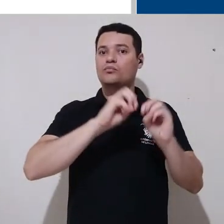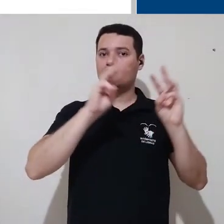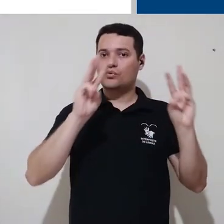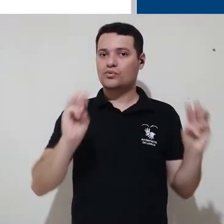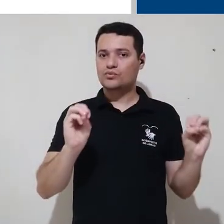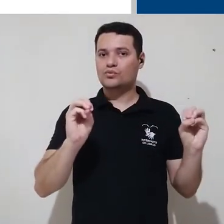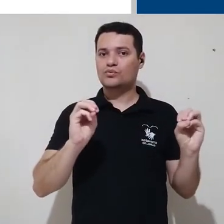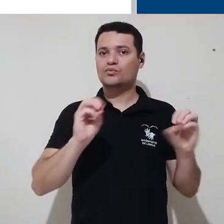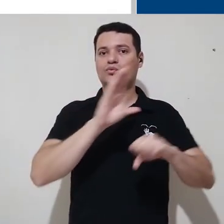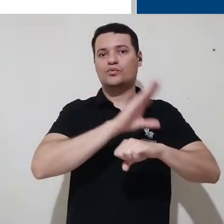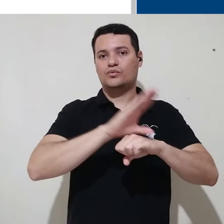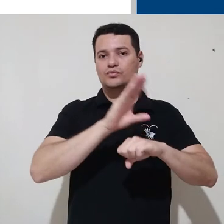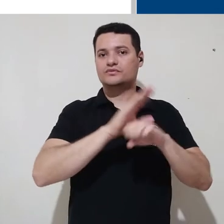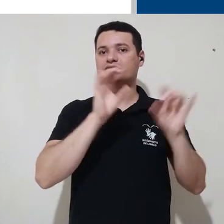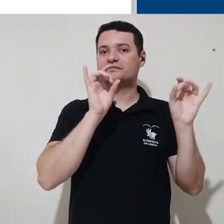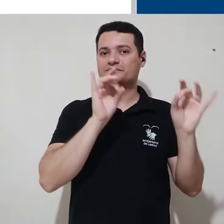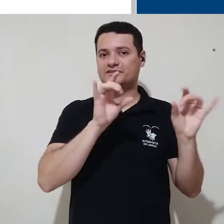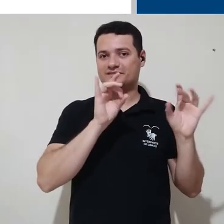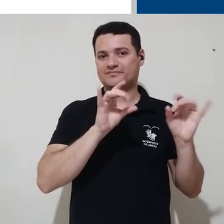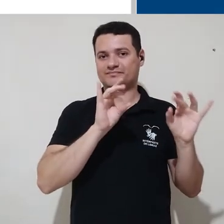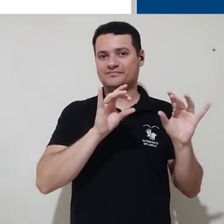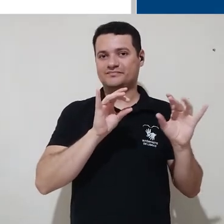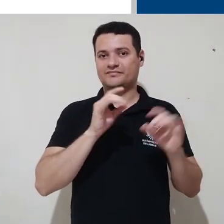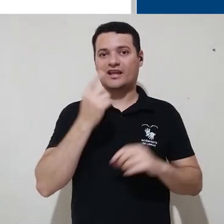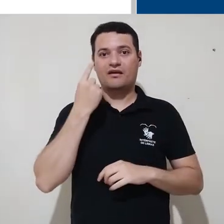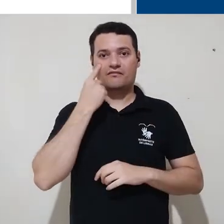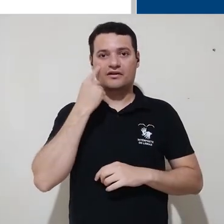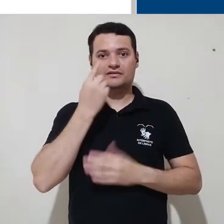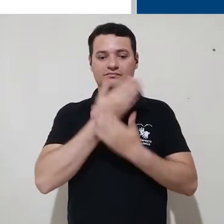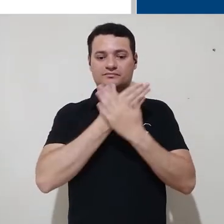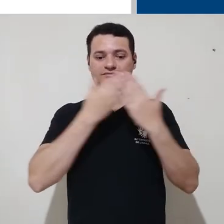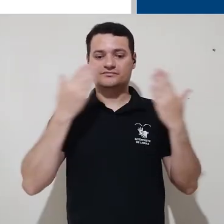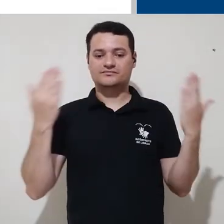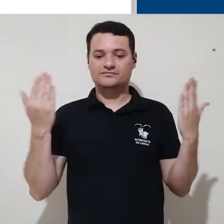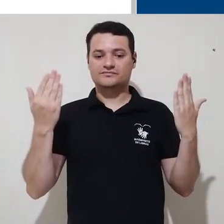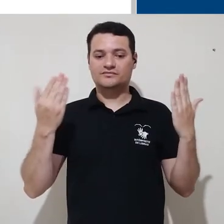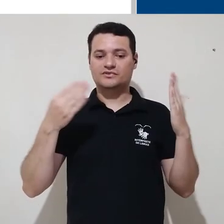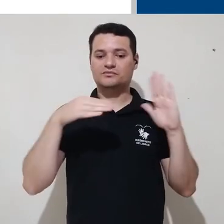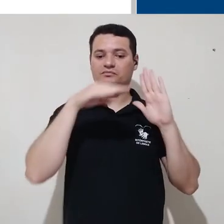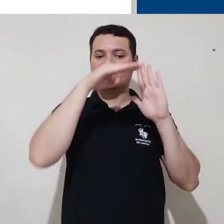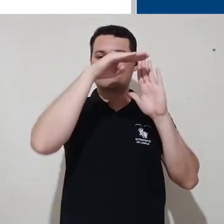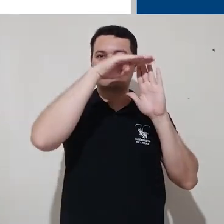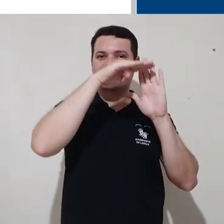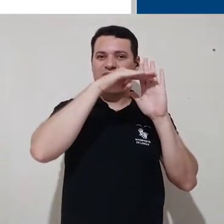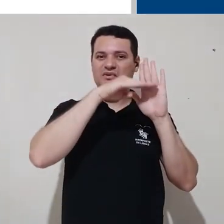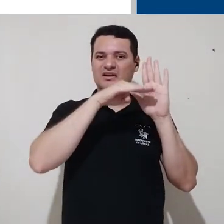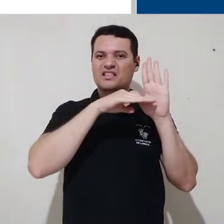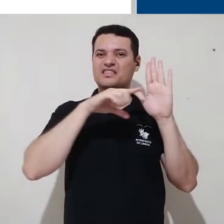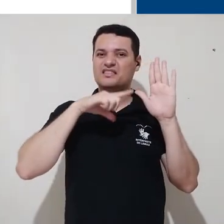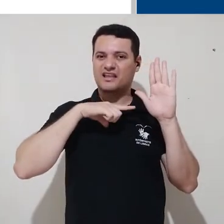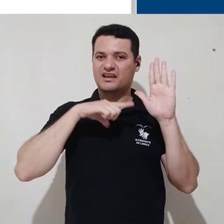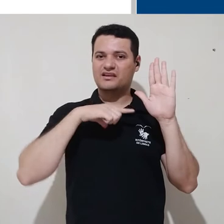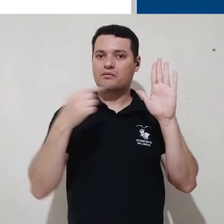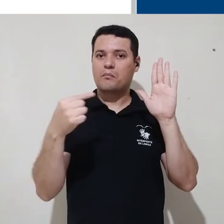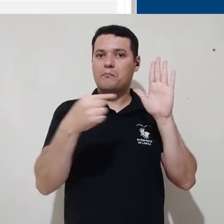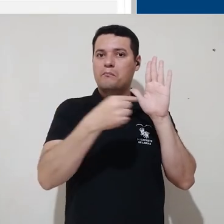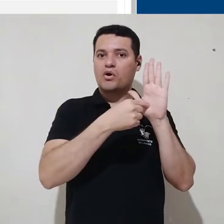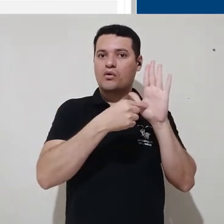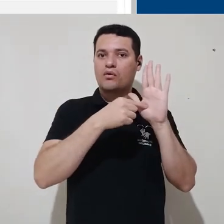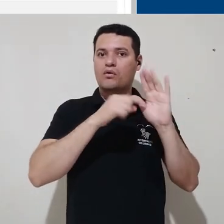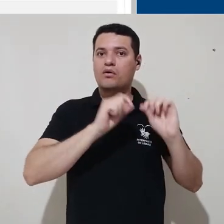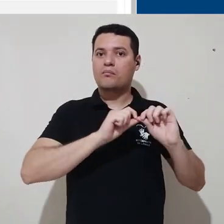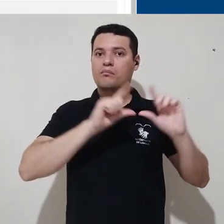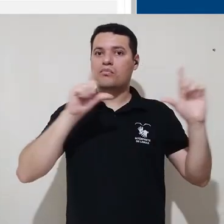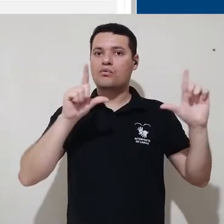especialização e aperfeiçoamento. Aqui, nós podemos, por exemplo, entrar em categorias